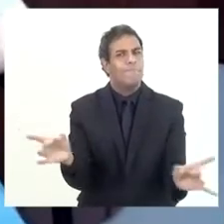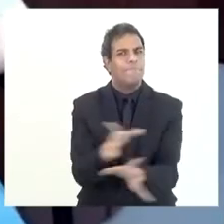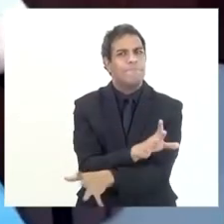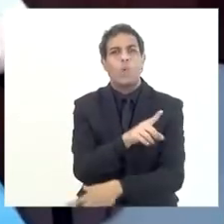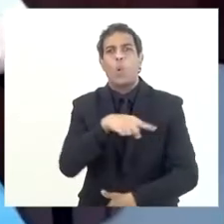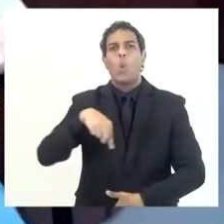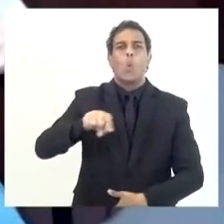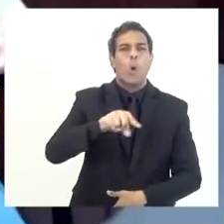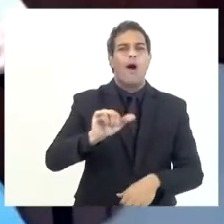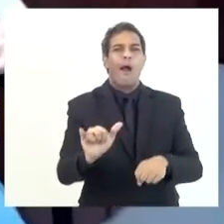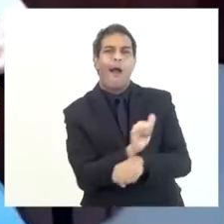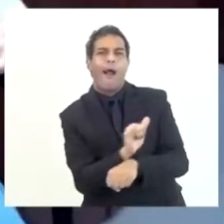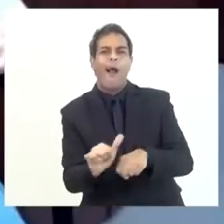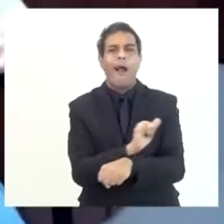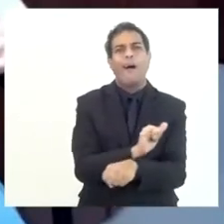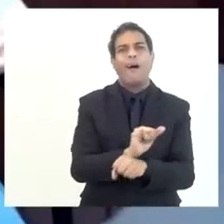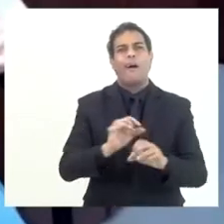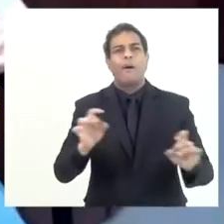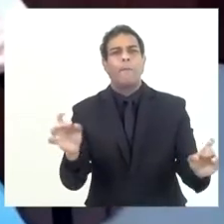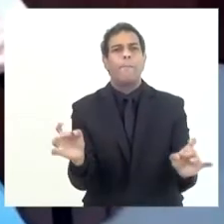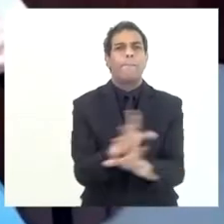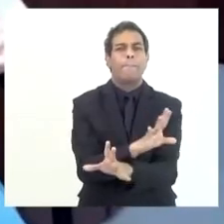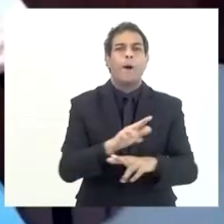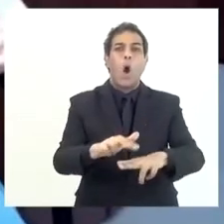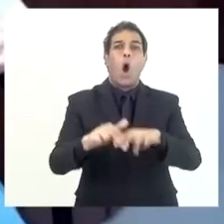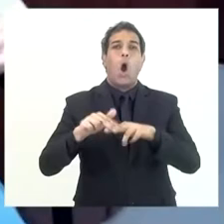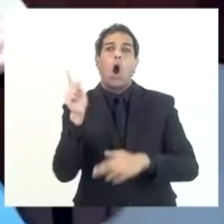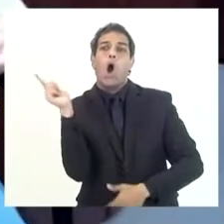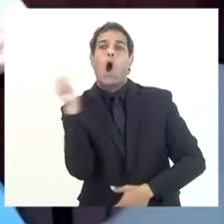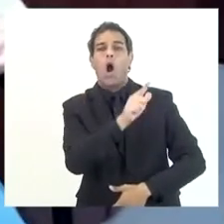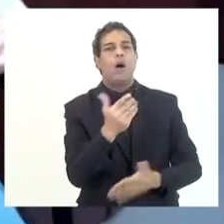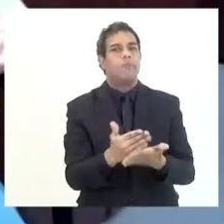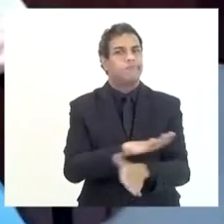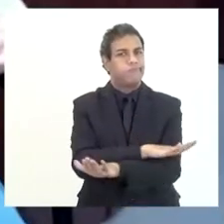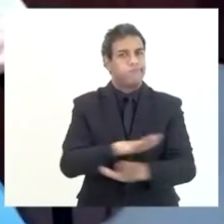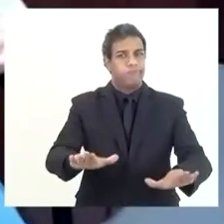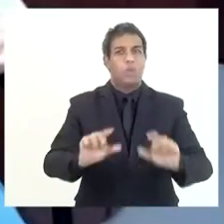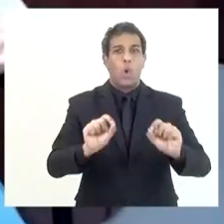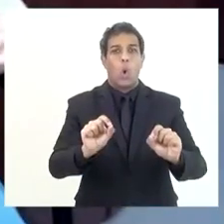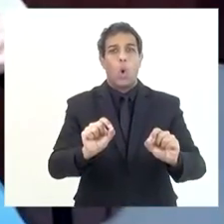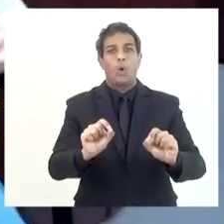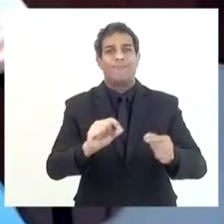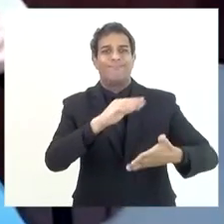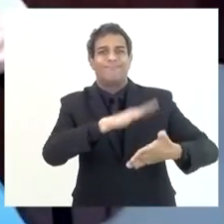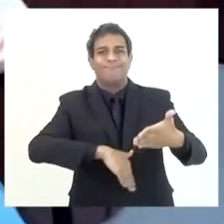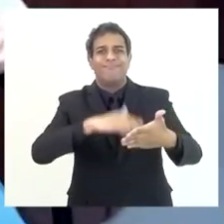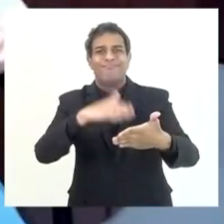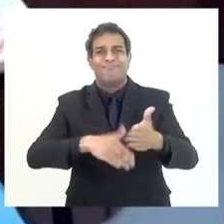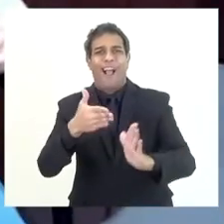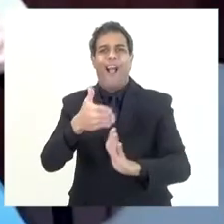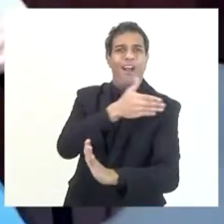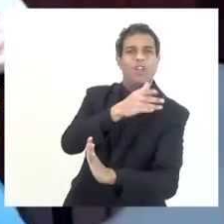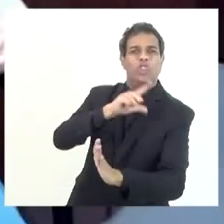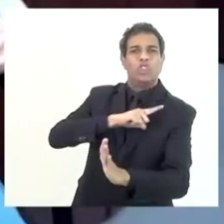esse ajuste que foi feito para acabar acabar com o represamento que ocorria.